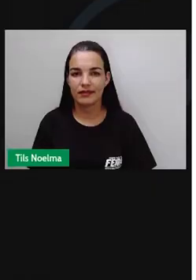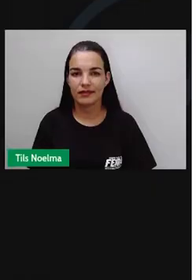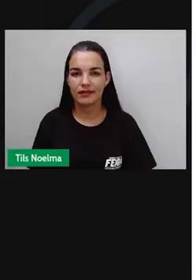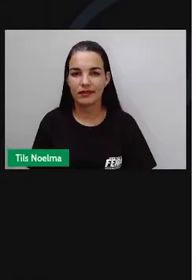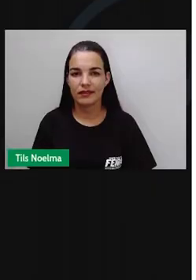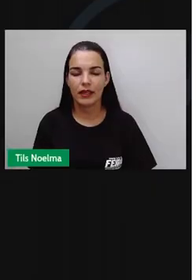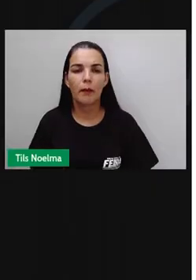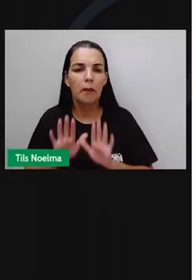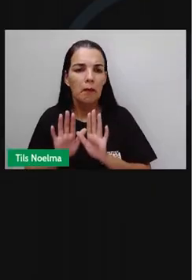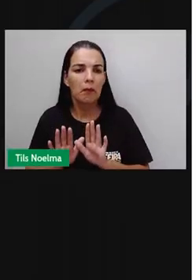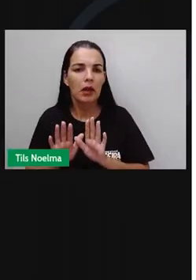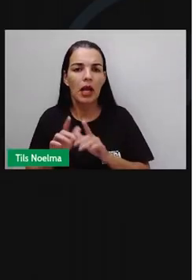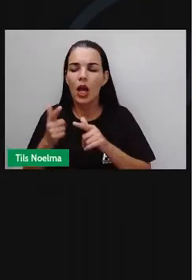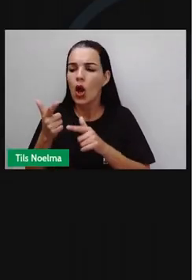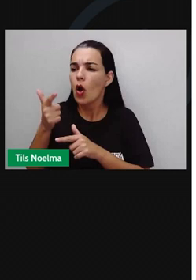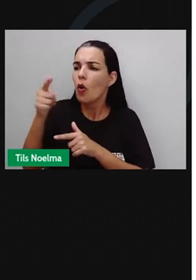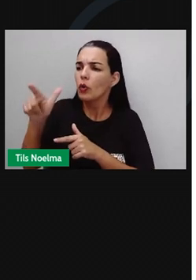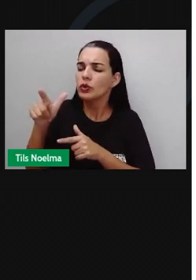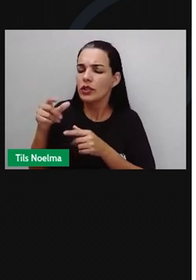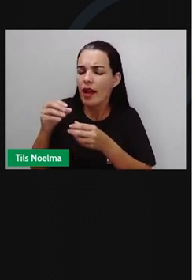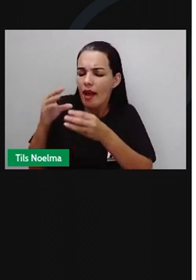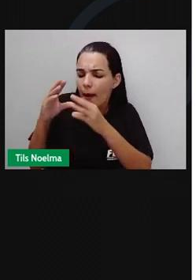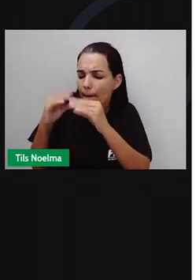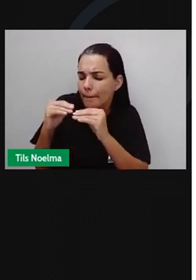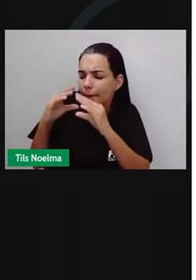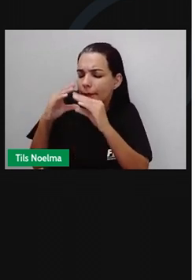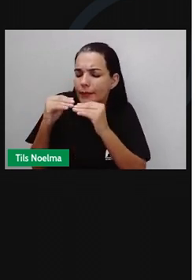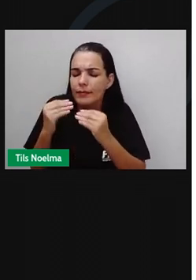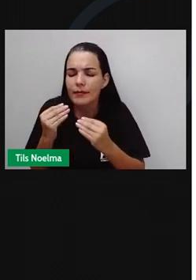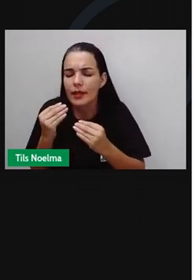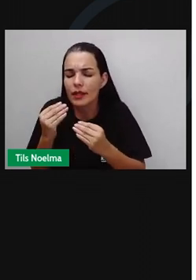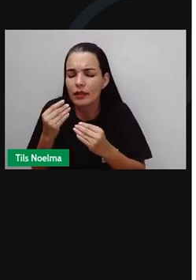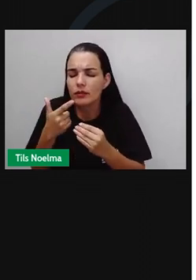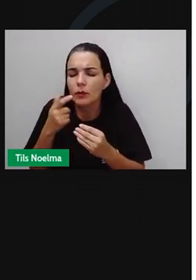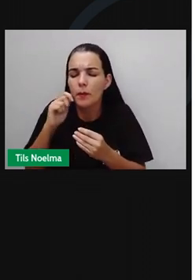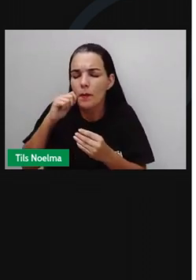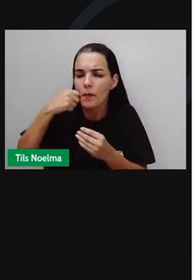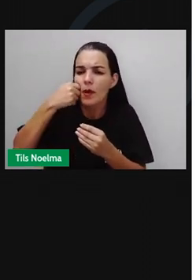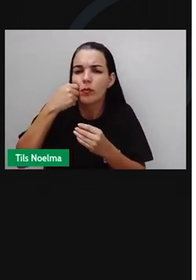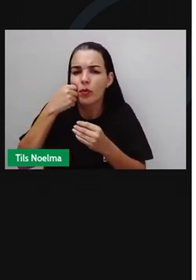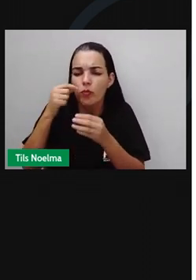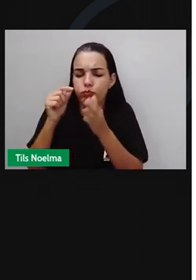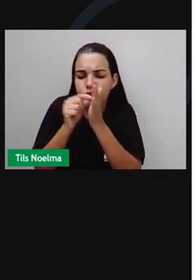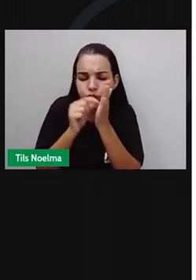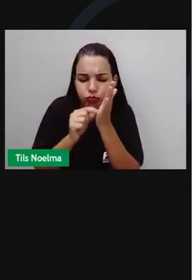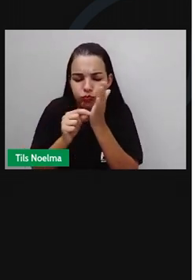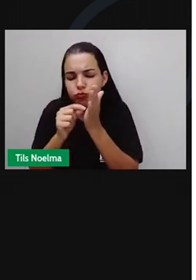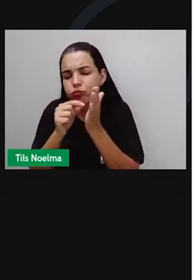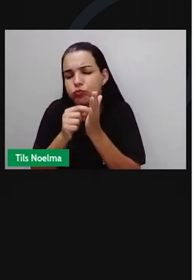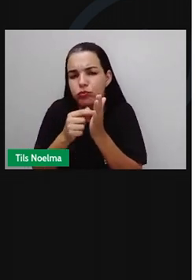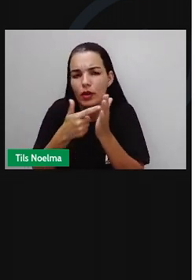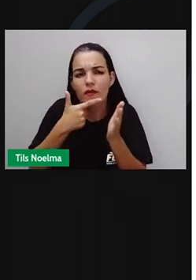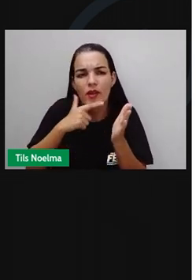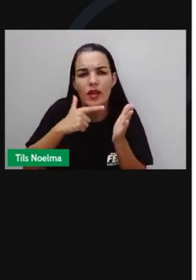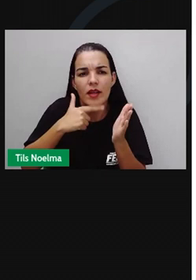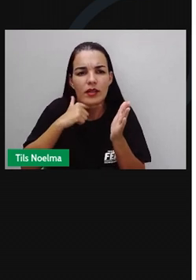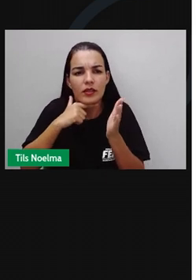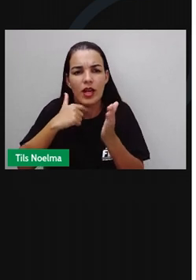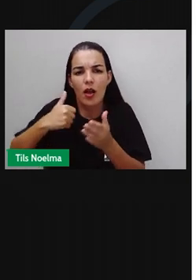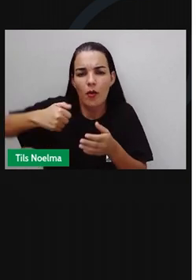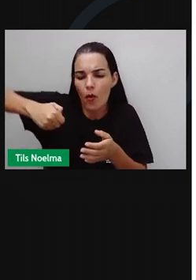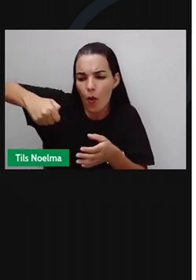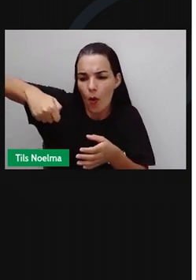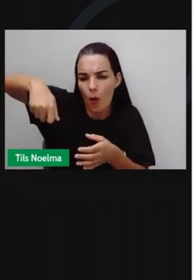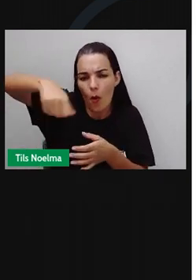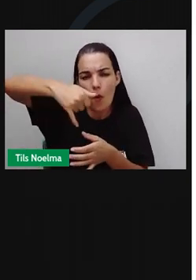De onde vem a maciez do pão? Dos buracos do queijo suíço? O que torna o vinagre tão azedo? Esses